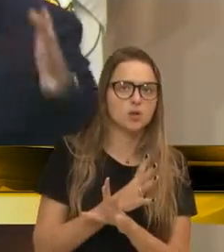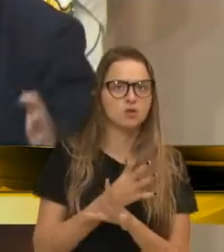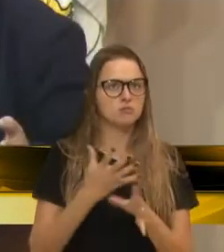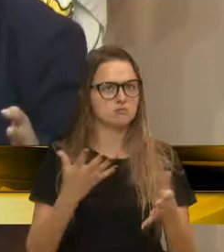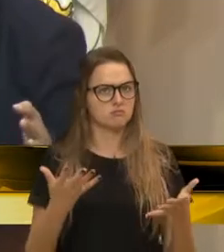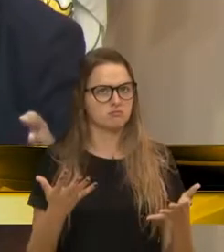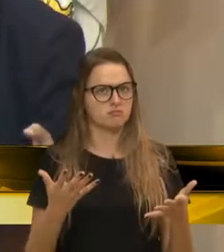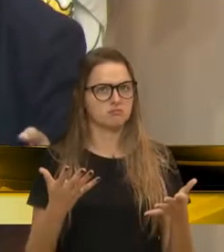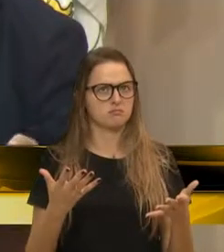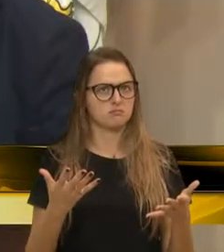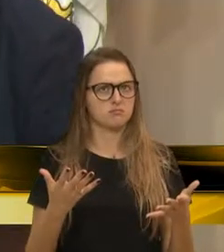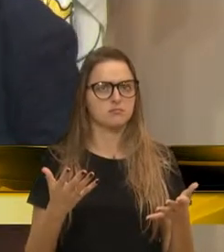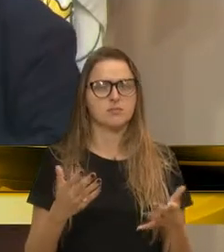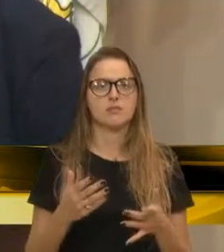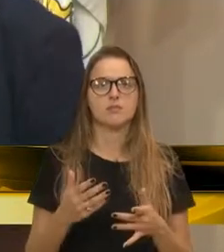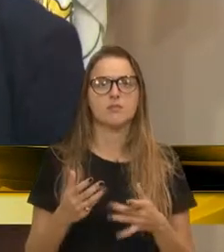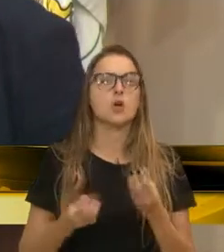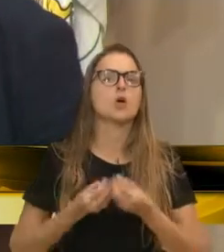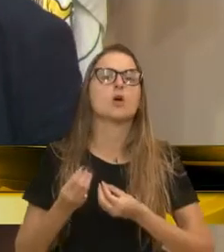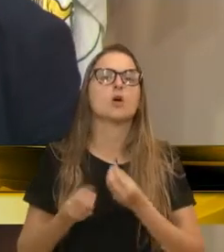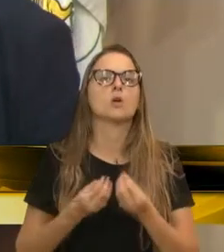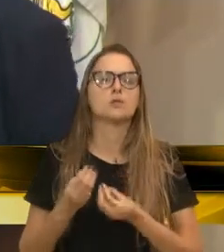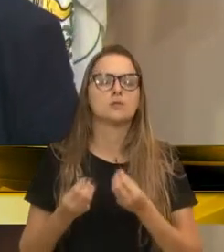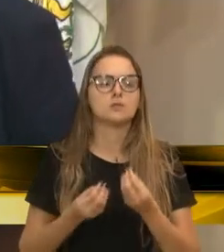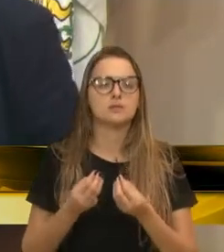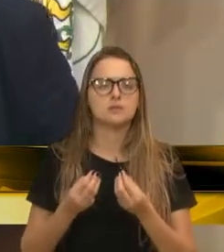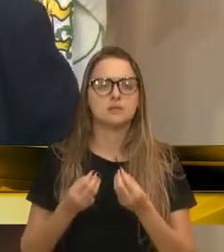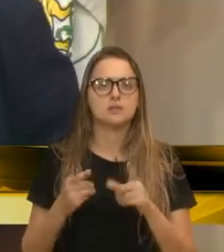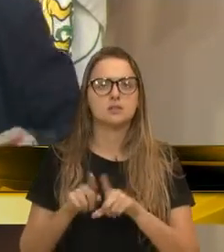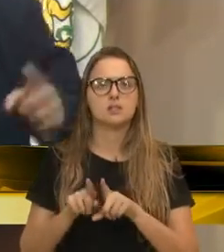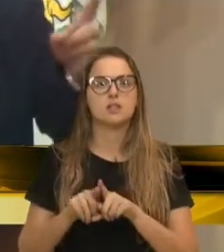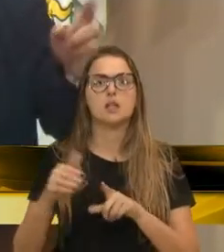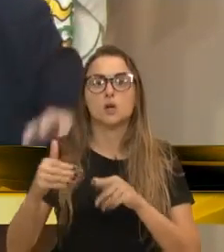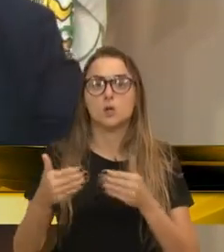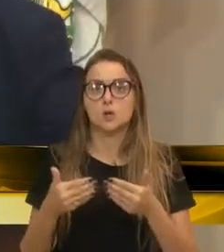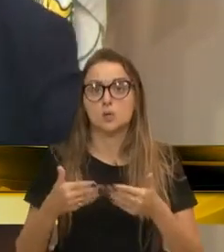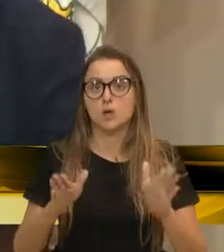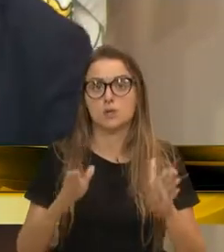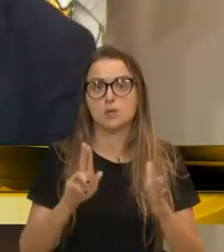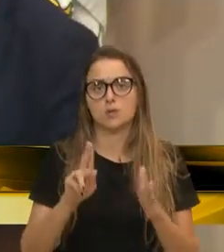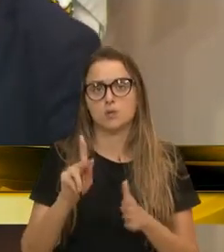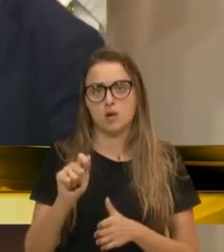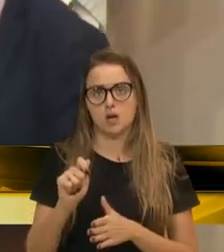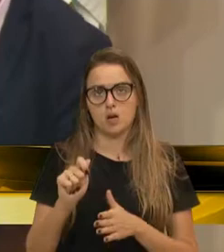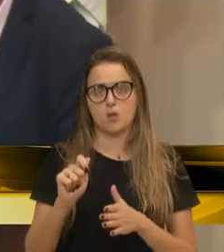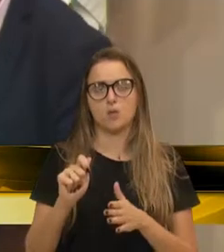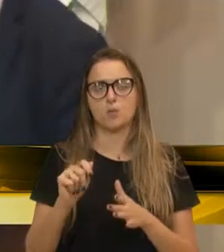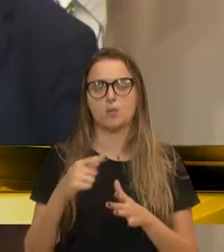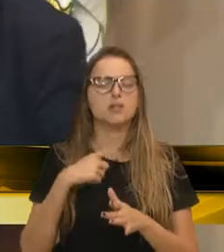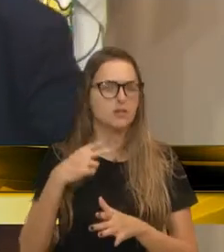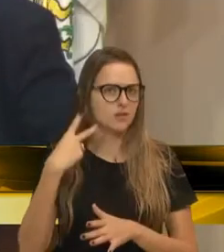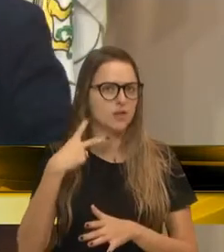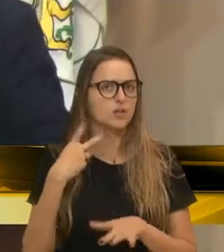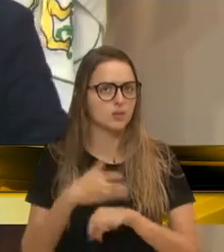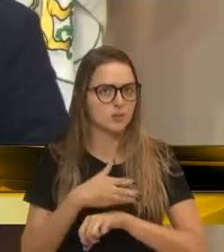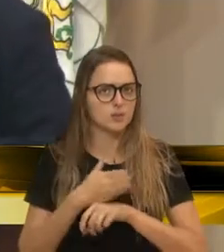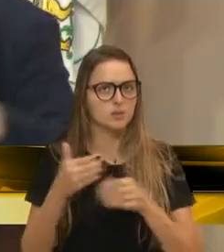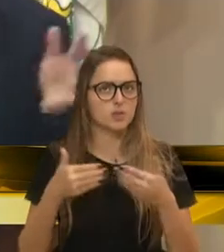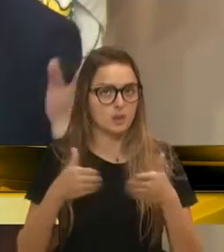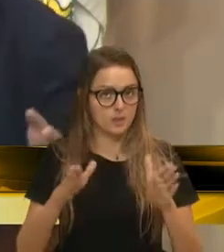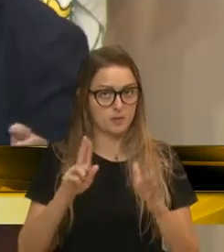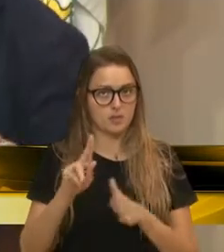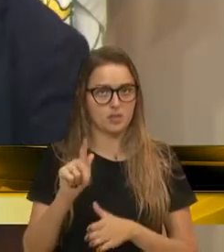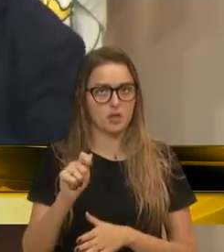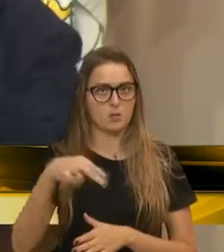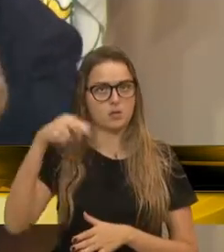ficar pronto, o casco. Como ele disse mesmo, lá na inauguração da UPA, quem esteve presente, vários vereadores tiveram presente, é muito